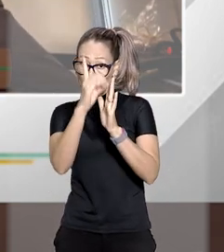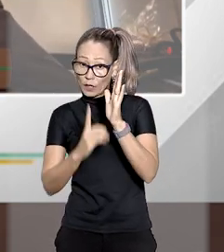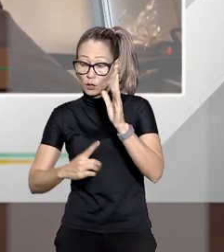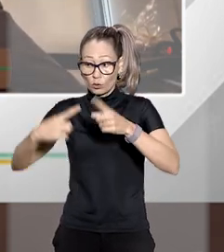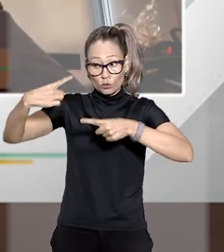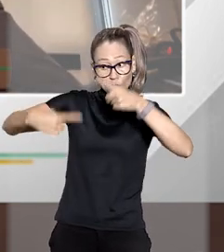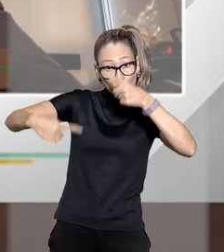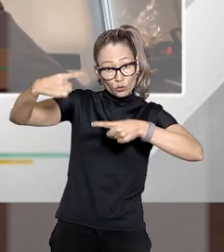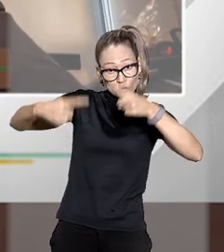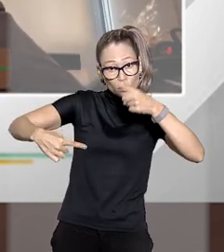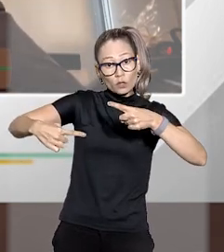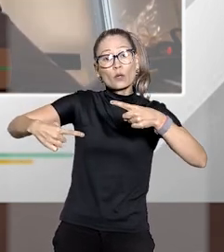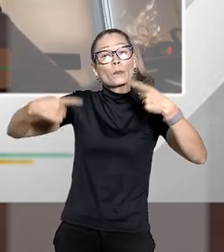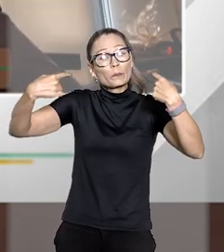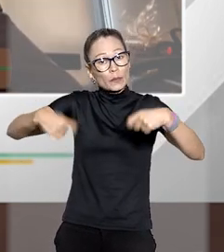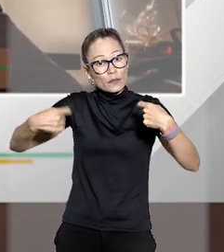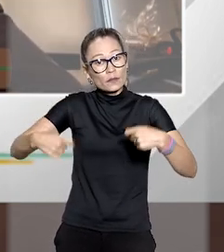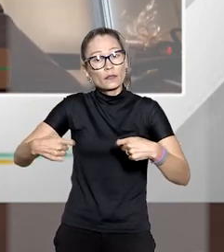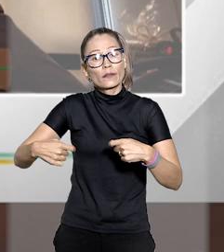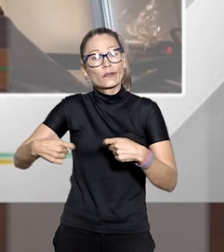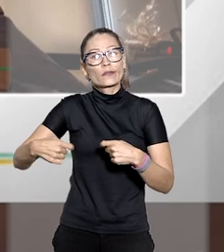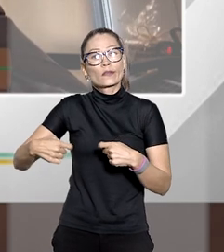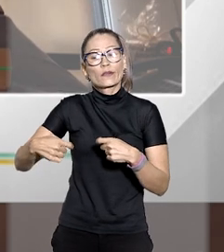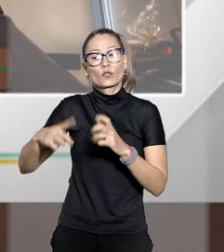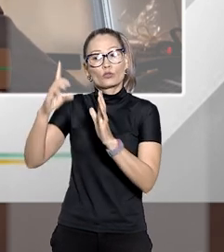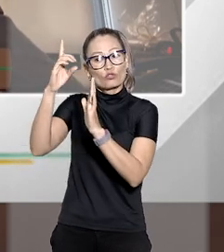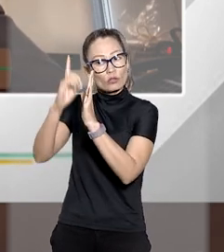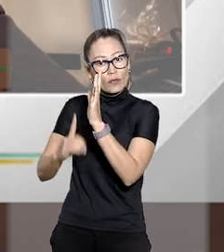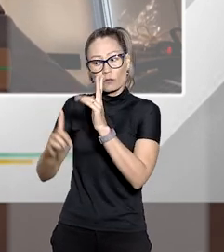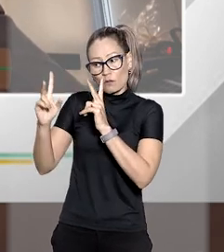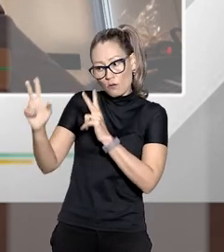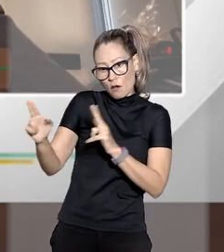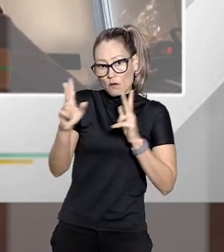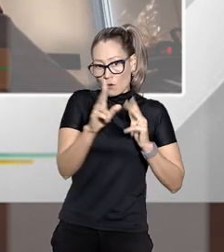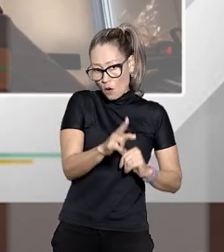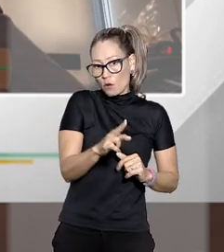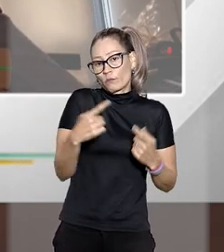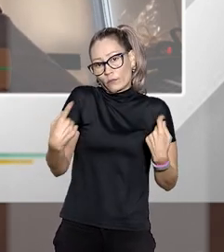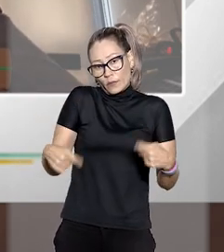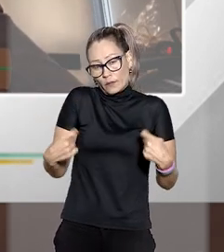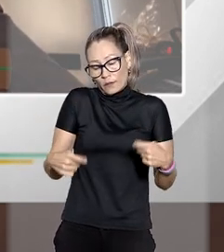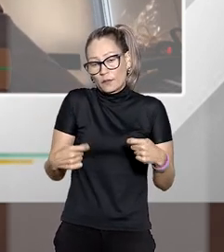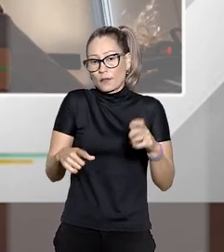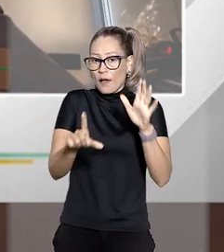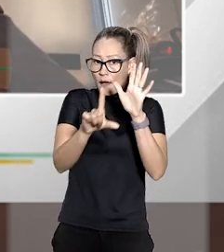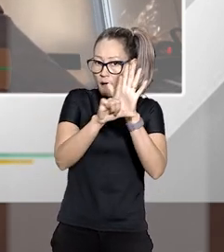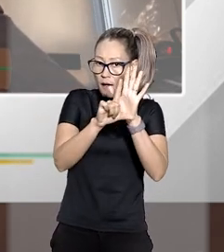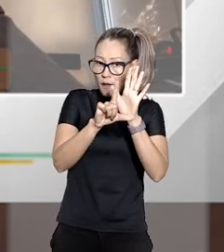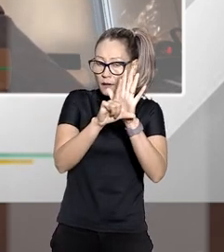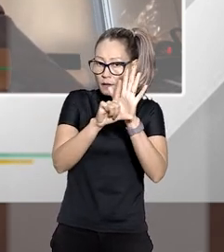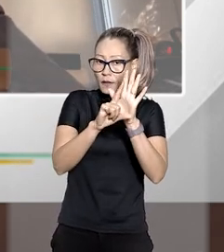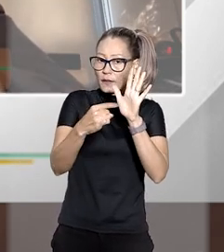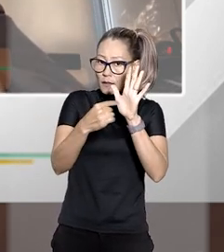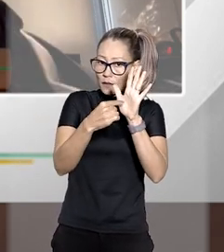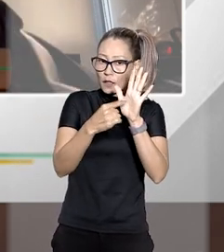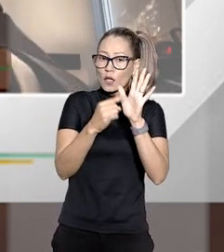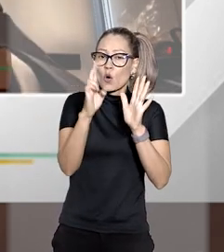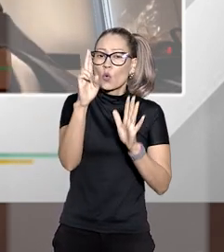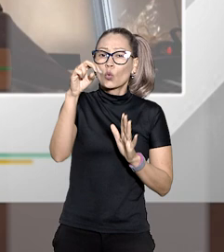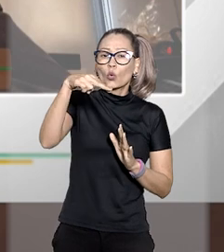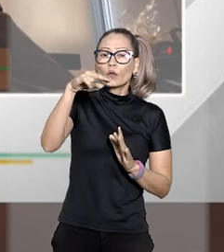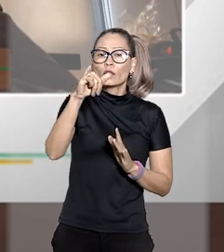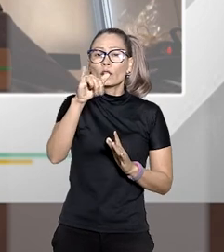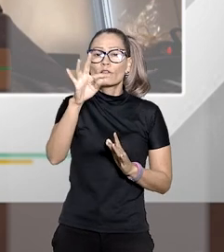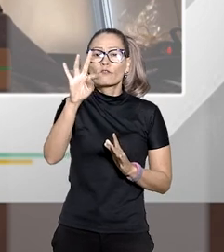sendo discutido é o mesmo a solução tem que ser idêntica e daí então essa criação da lei sobre esse incidente de